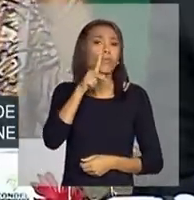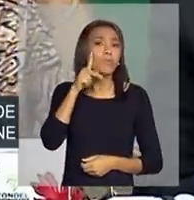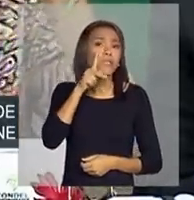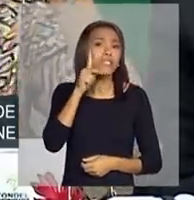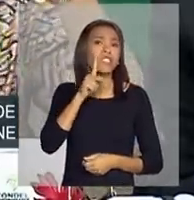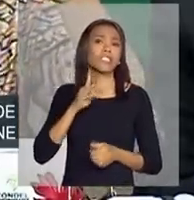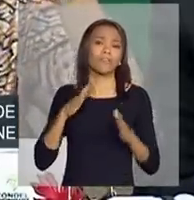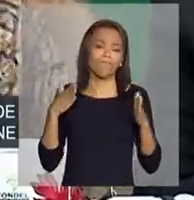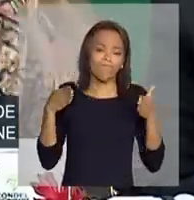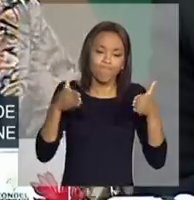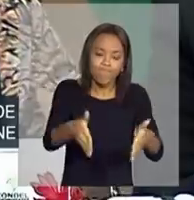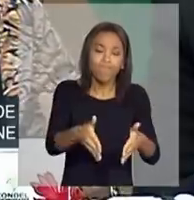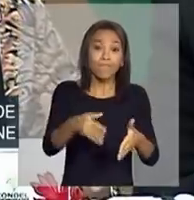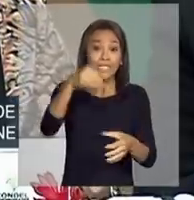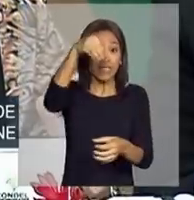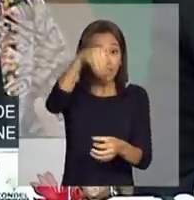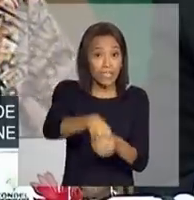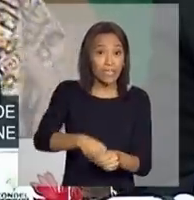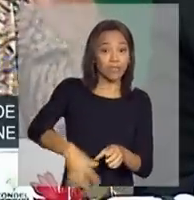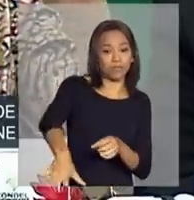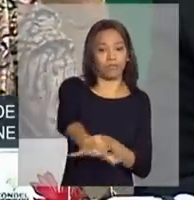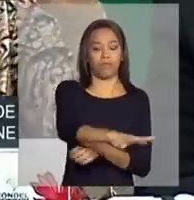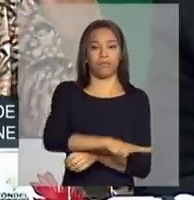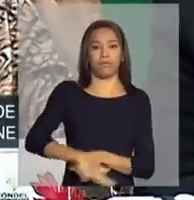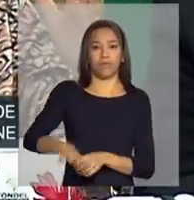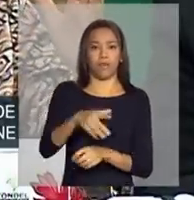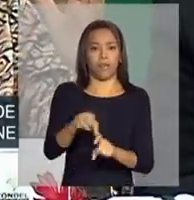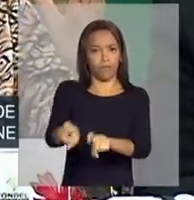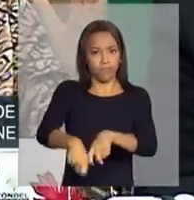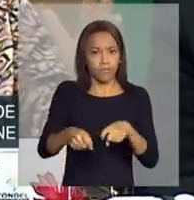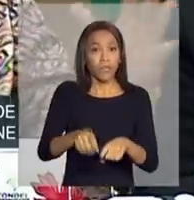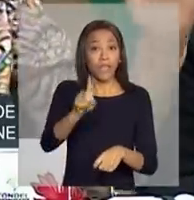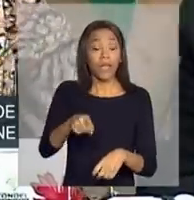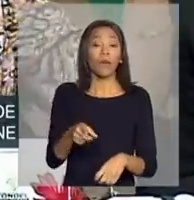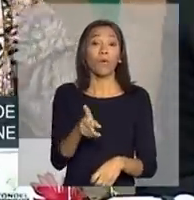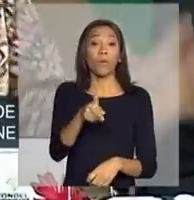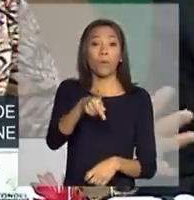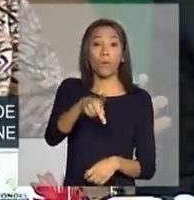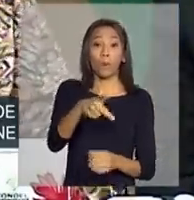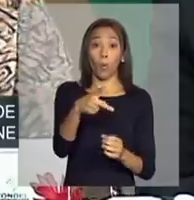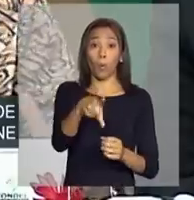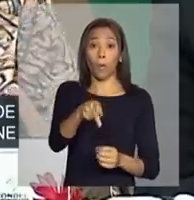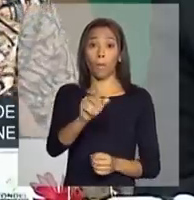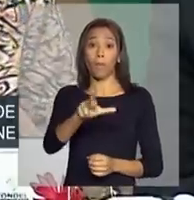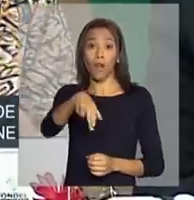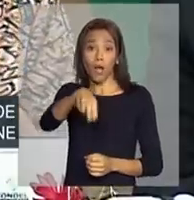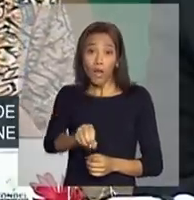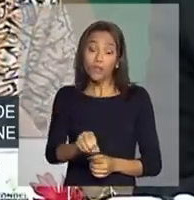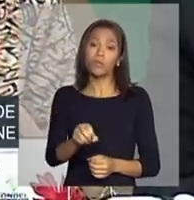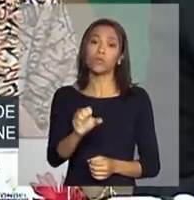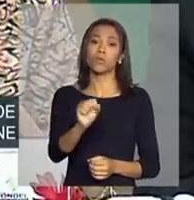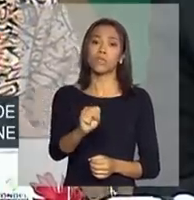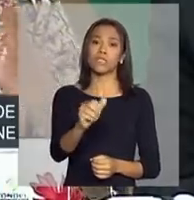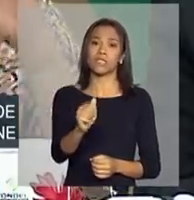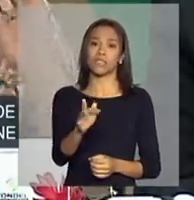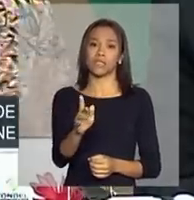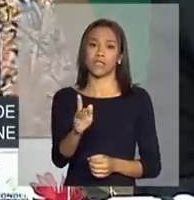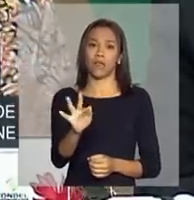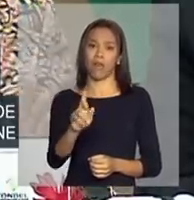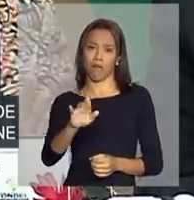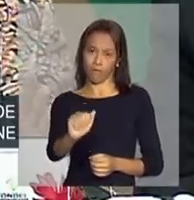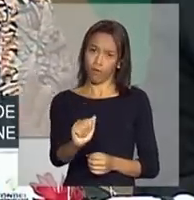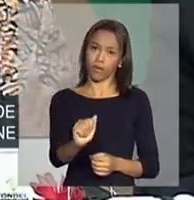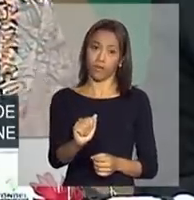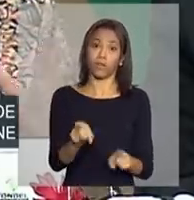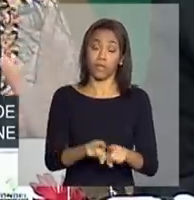mecanismos agrícolas do país, que é o plano safra, do agronegócio e da agricultura familiar. É bom